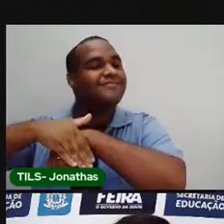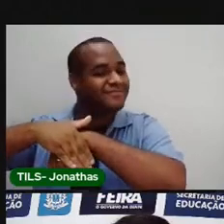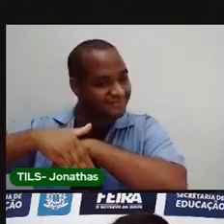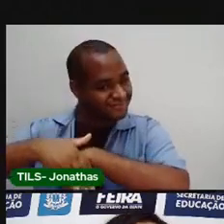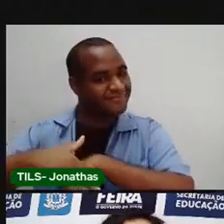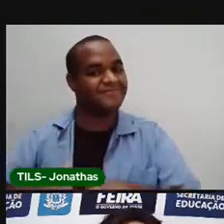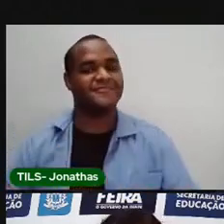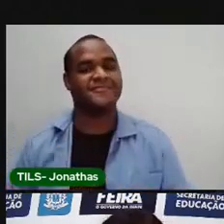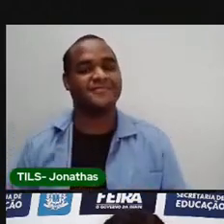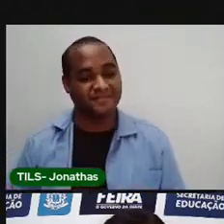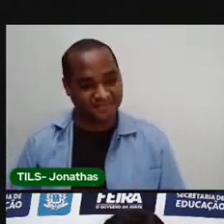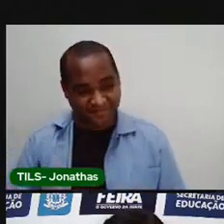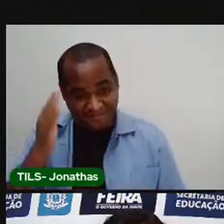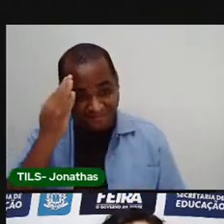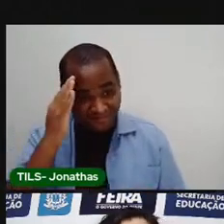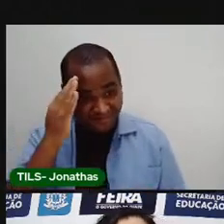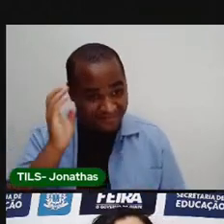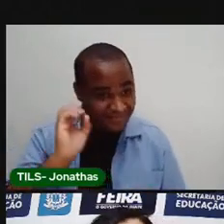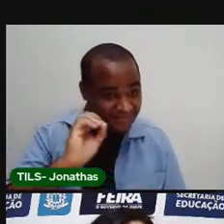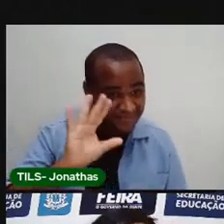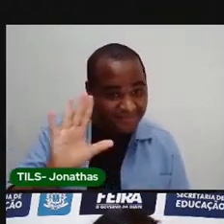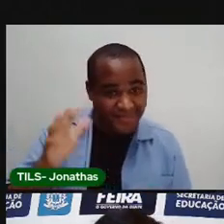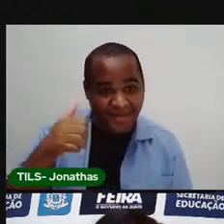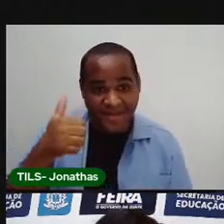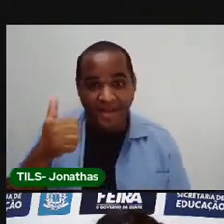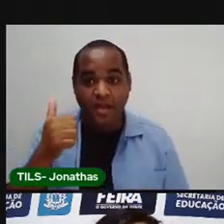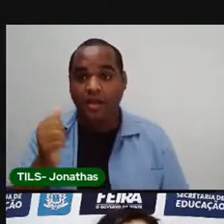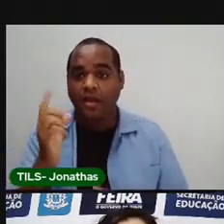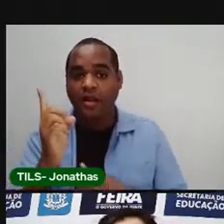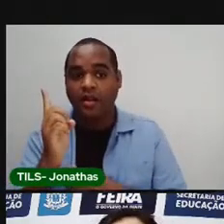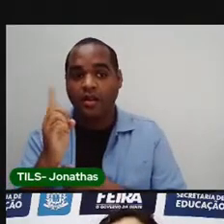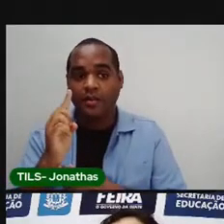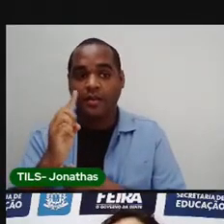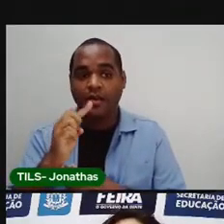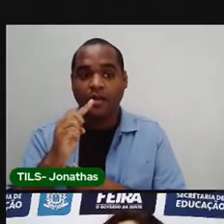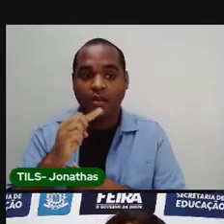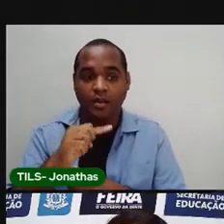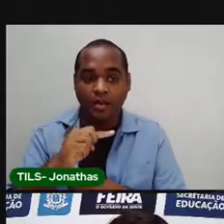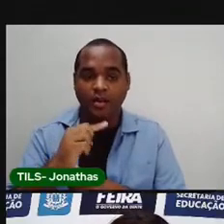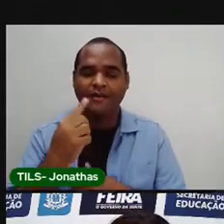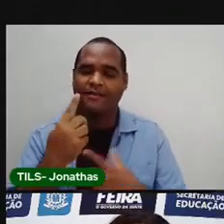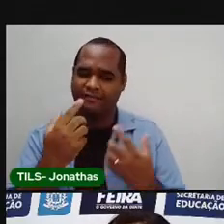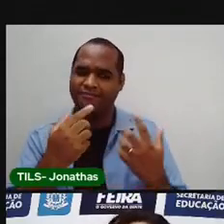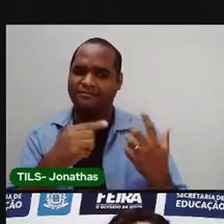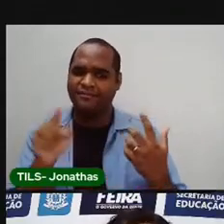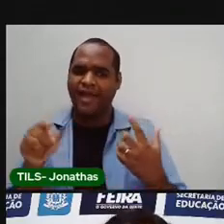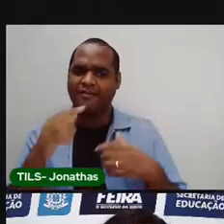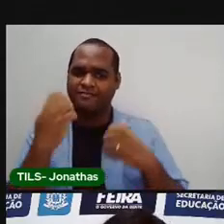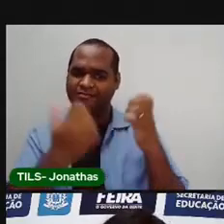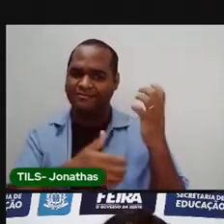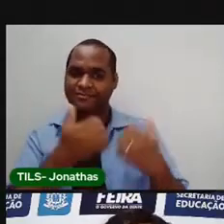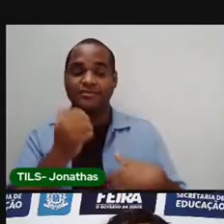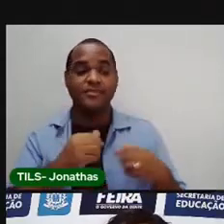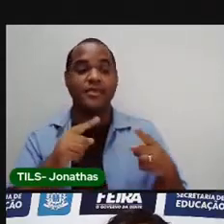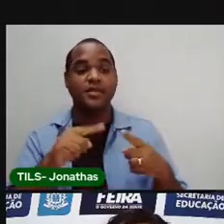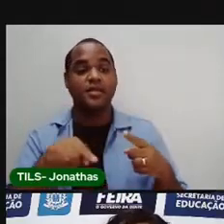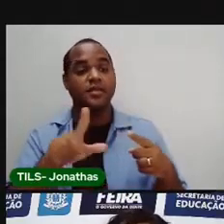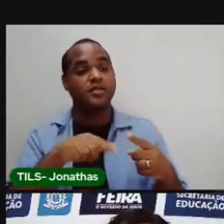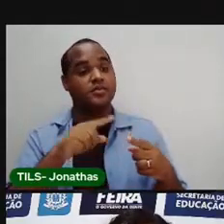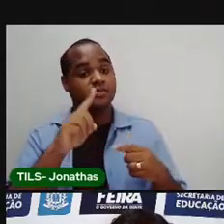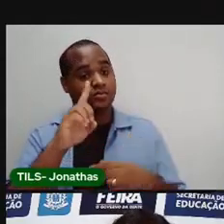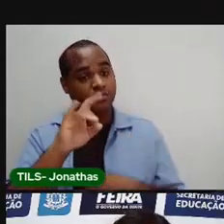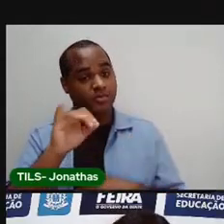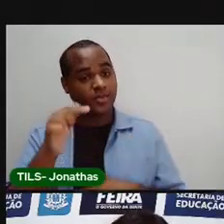Entendeu? O relógio diz para a gente que um dia tem